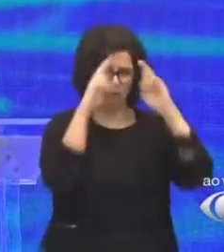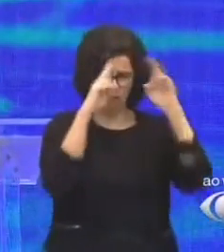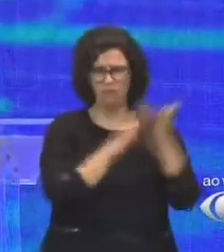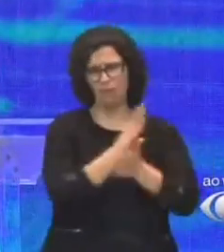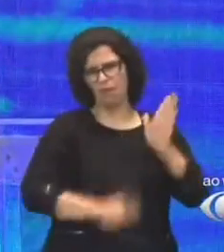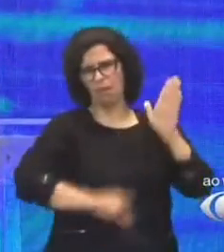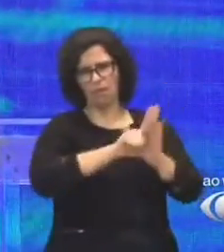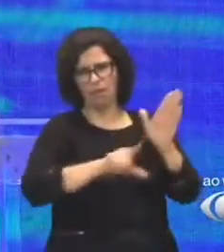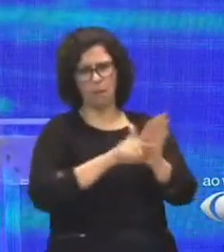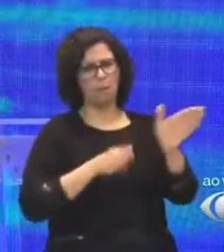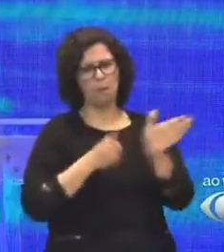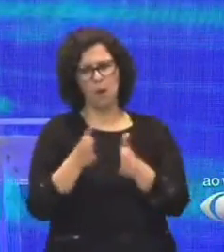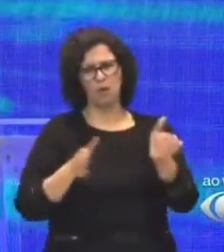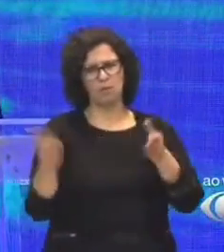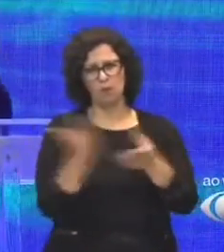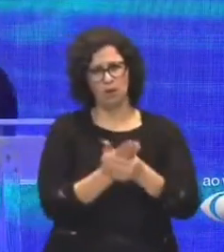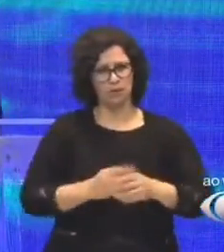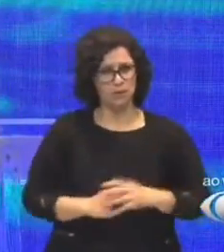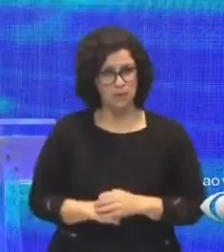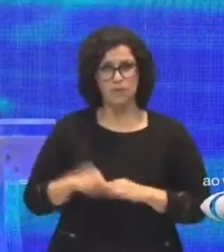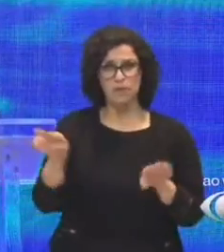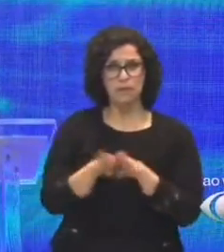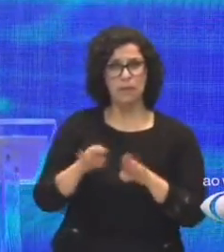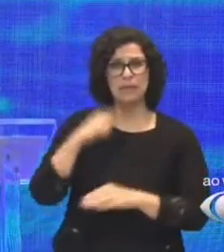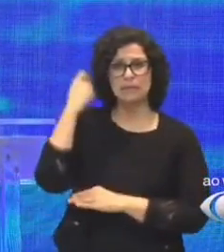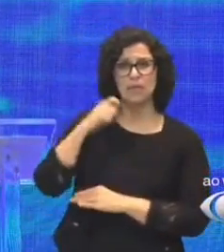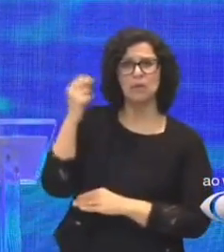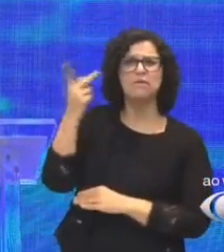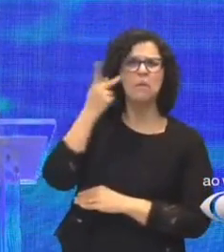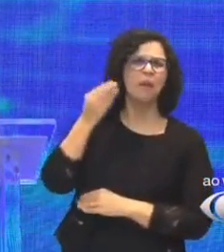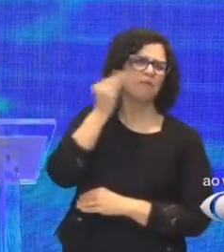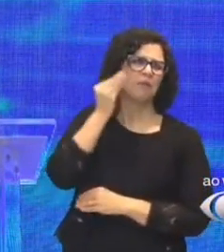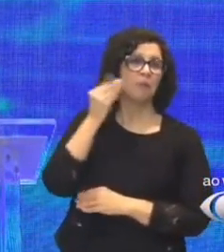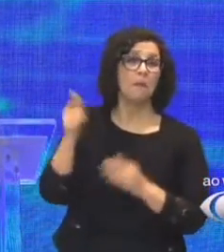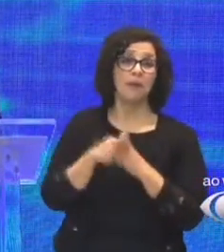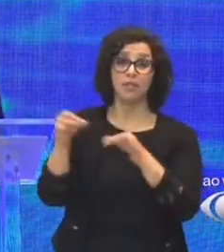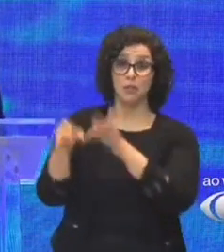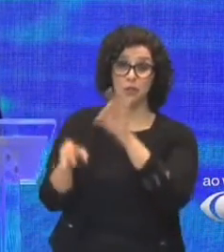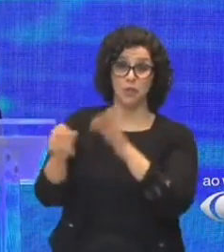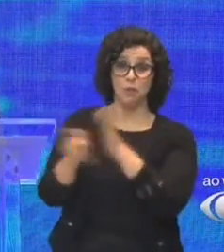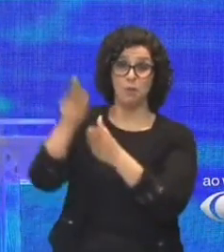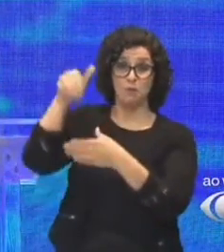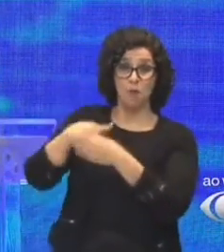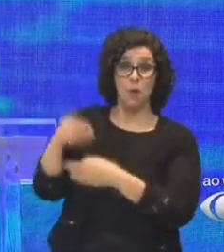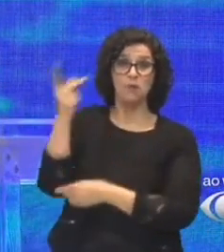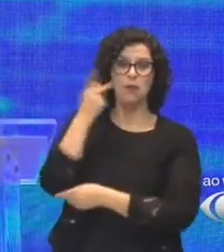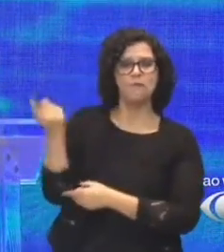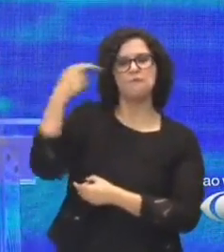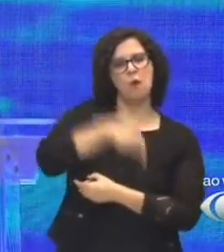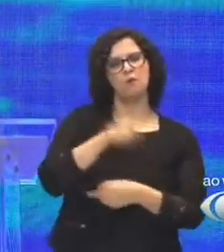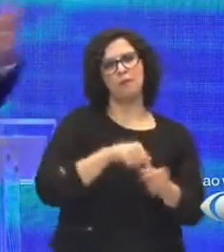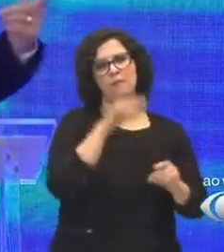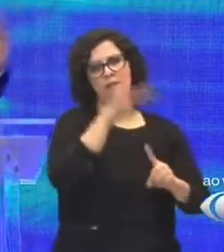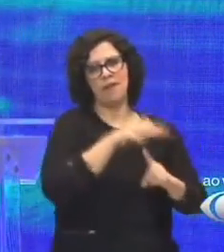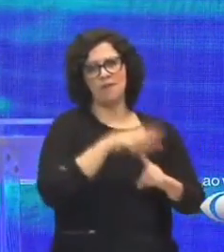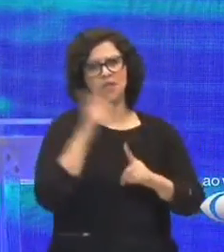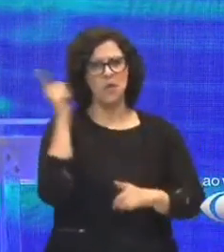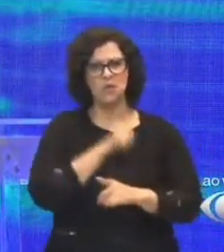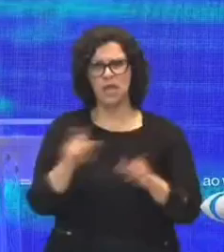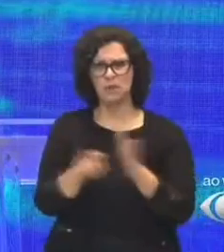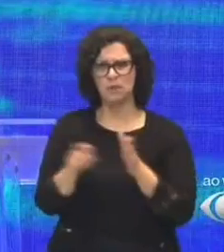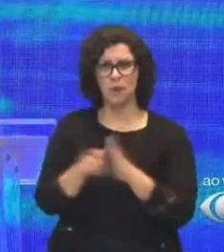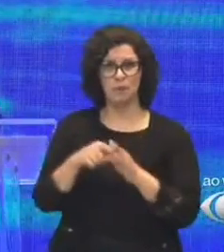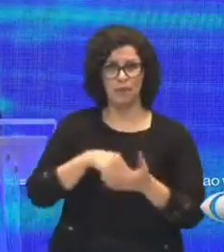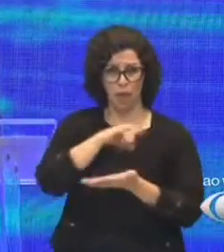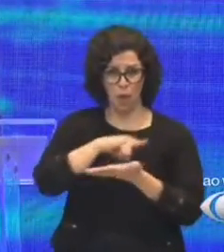respeitou a lei durante o processo. Queria ser senador em São Paulo, mas a justiça mandou o senhor de volta para Paraná. O senhor nunca olhou